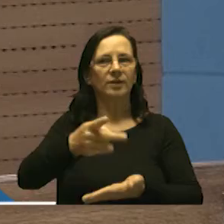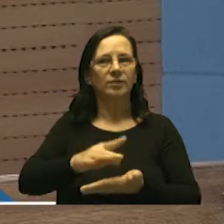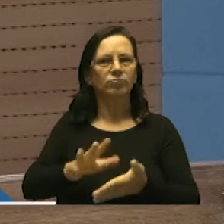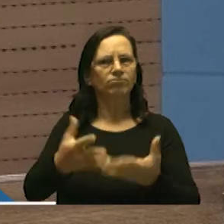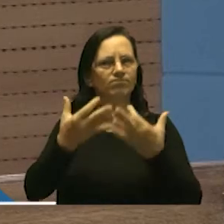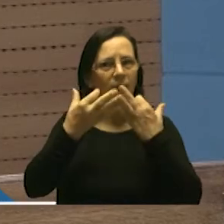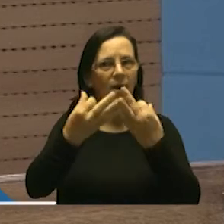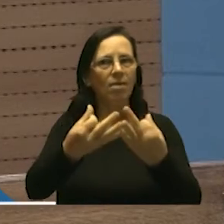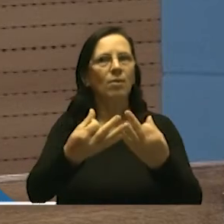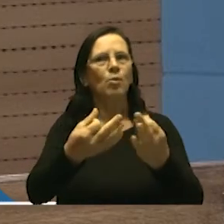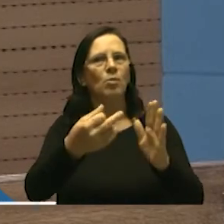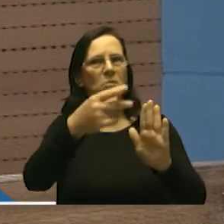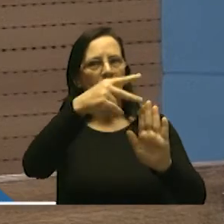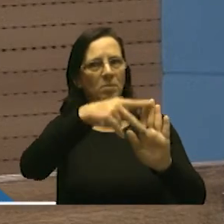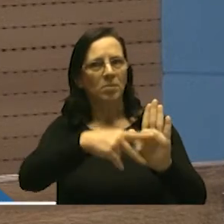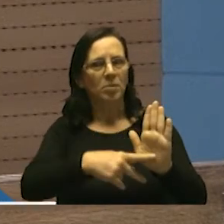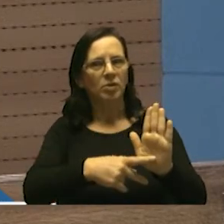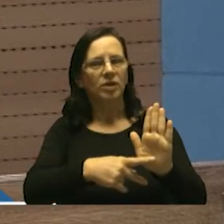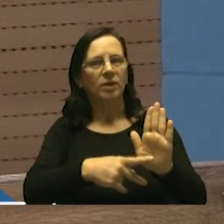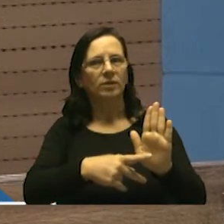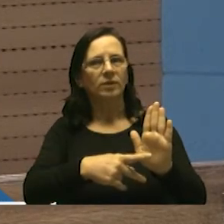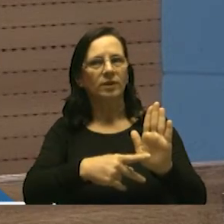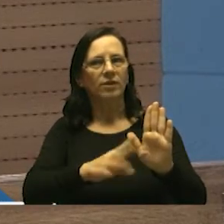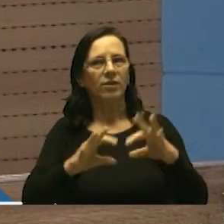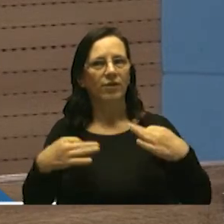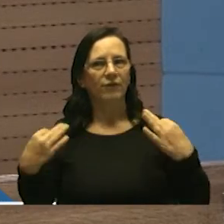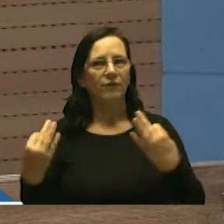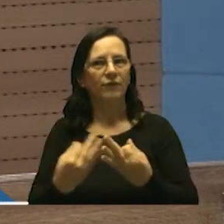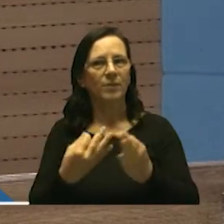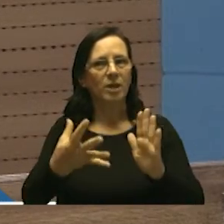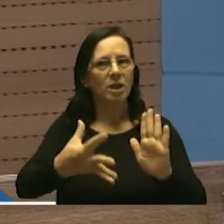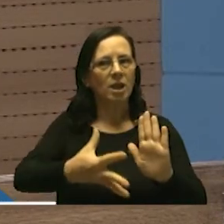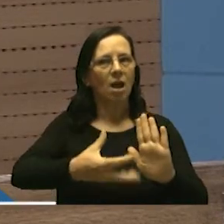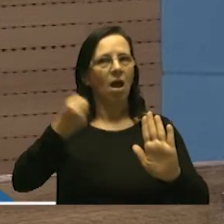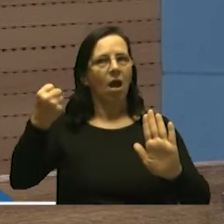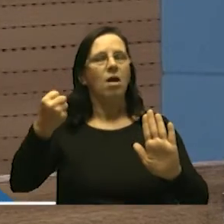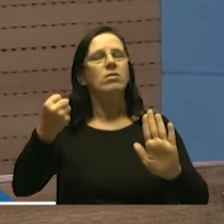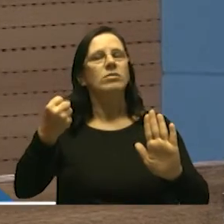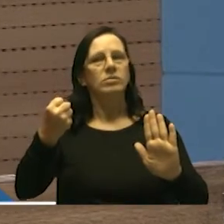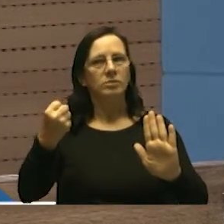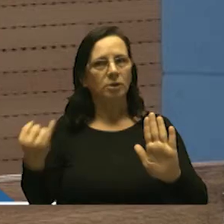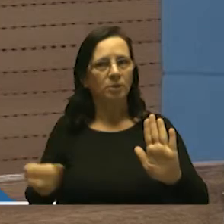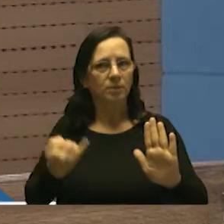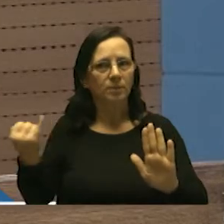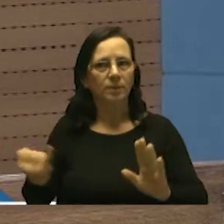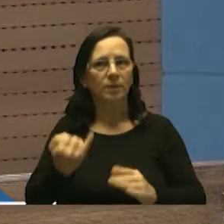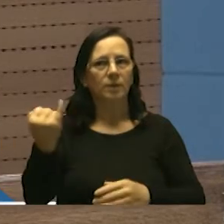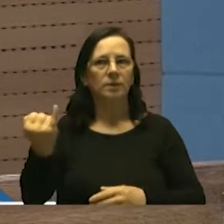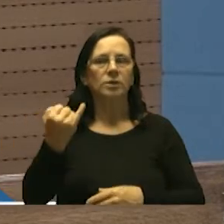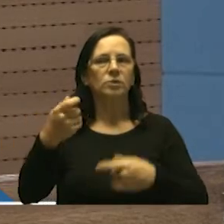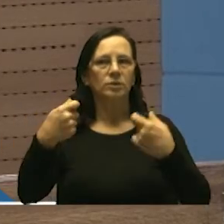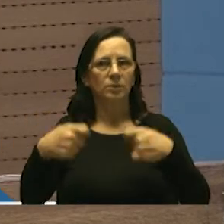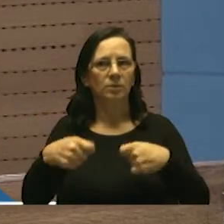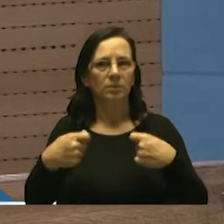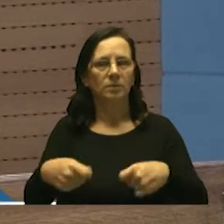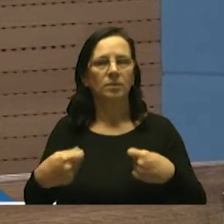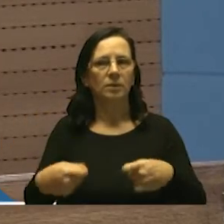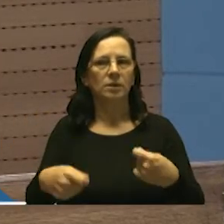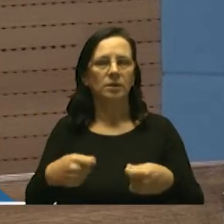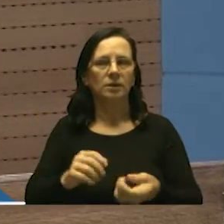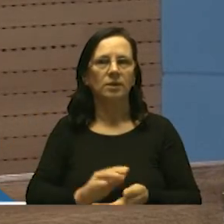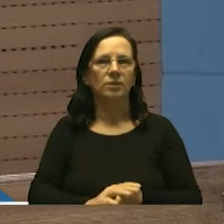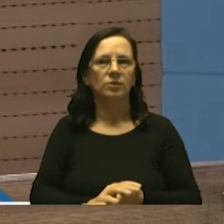chamar o seu projeto de resgate das questões familiares que é preciso ser